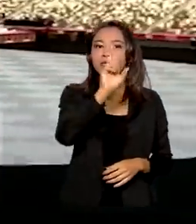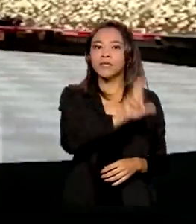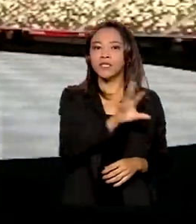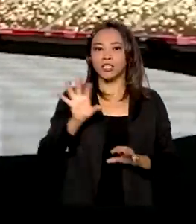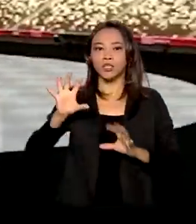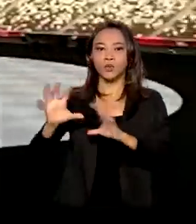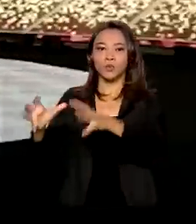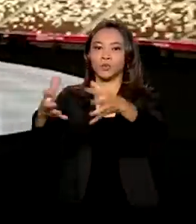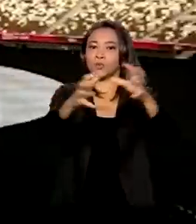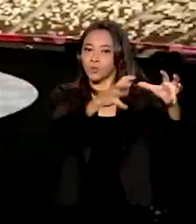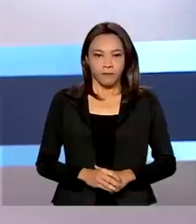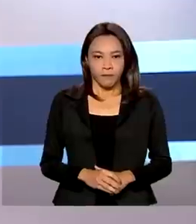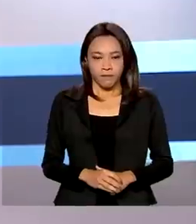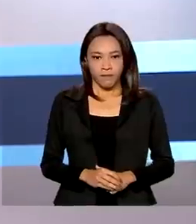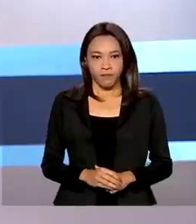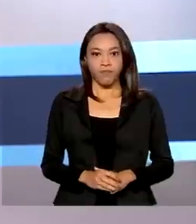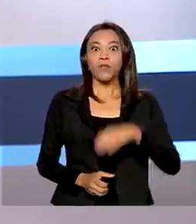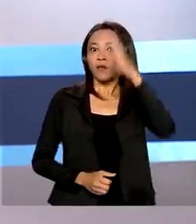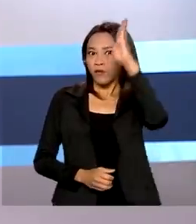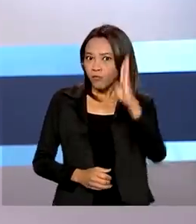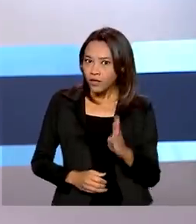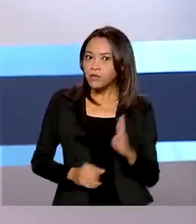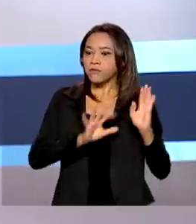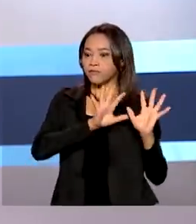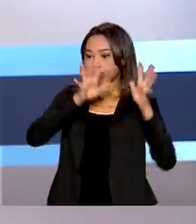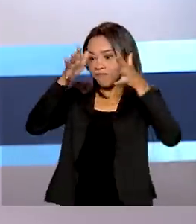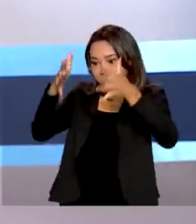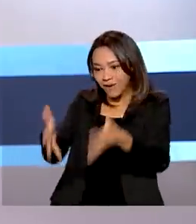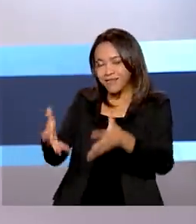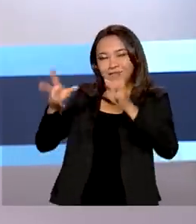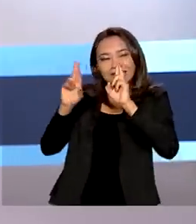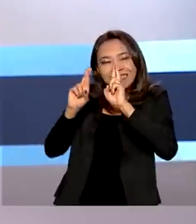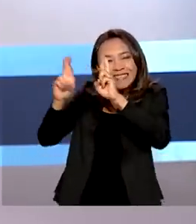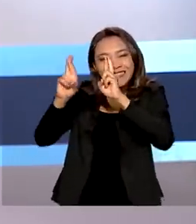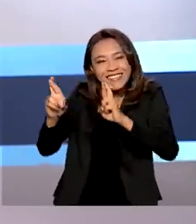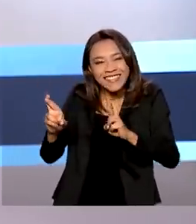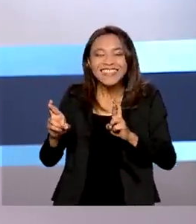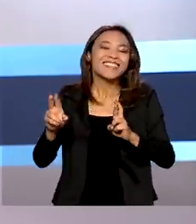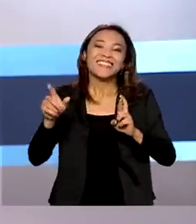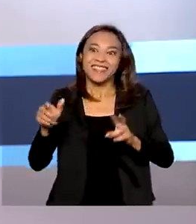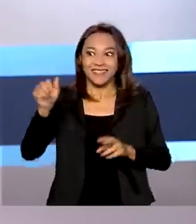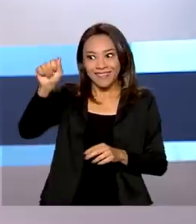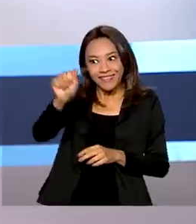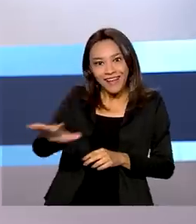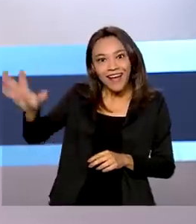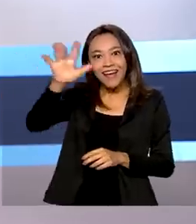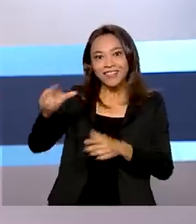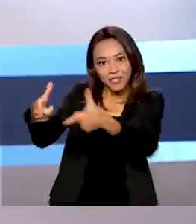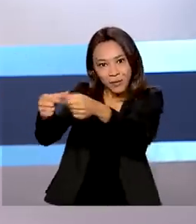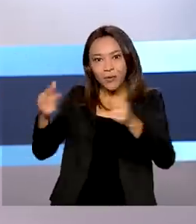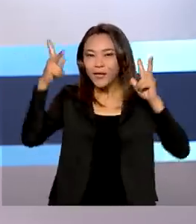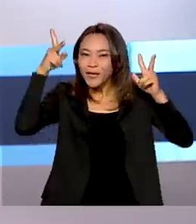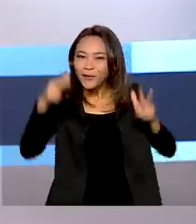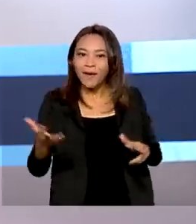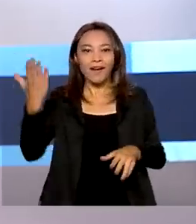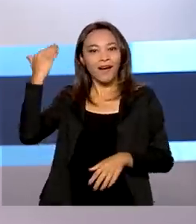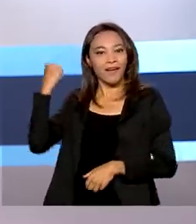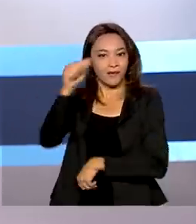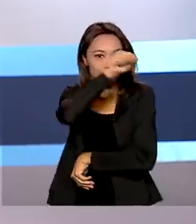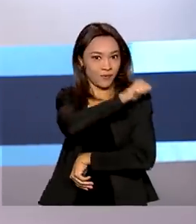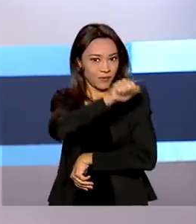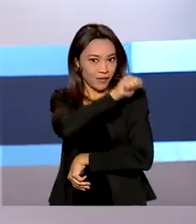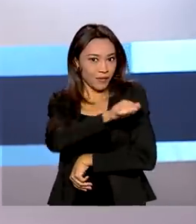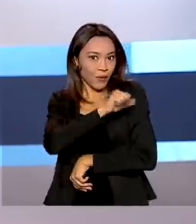e atletas participam. E o Brasil participa com a esperança de repetir no país asiático o desempenho do Rio de Janeiro,